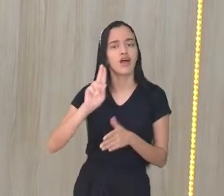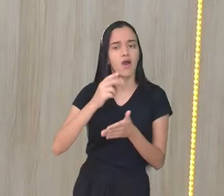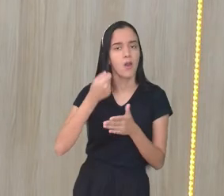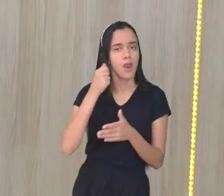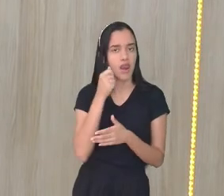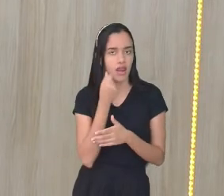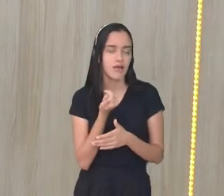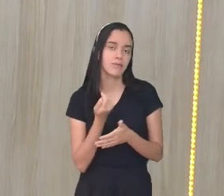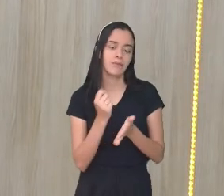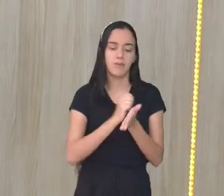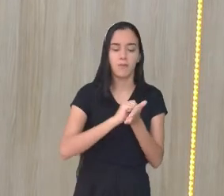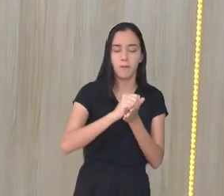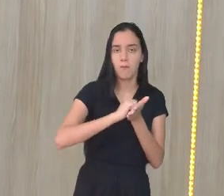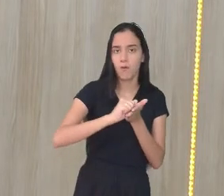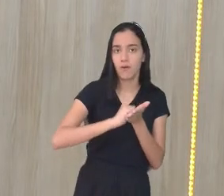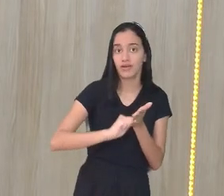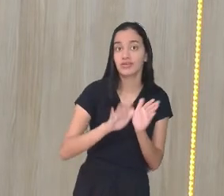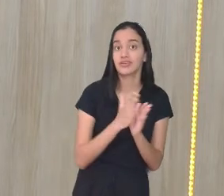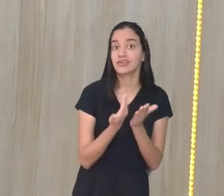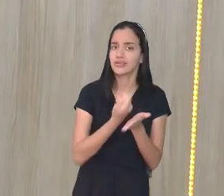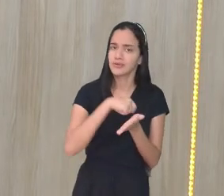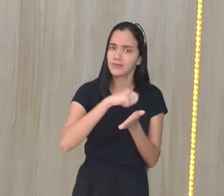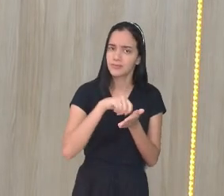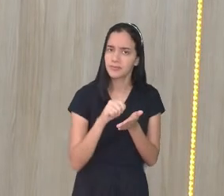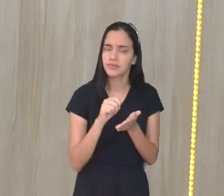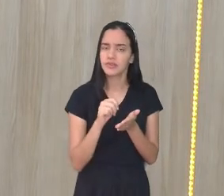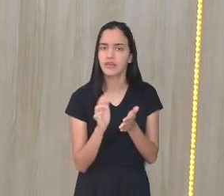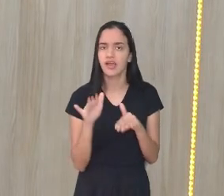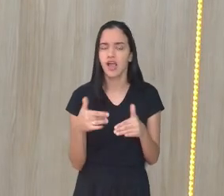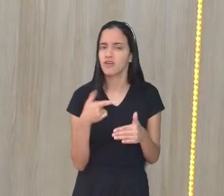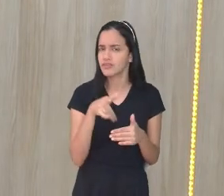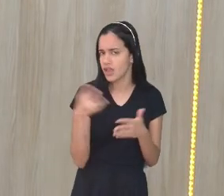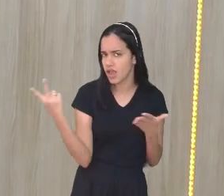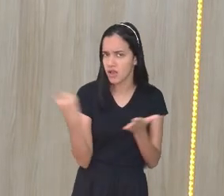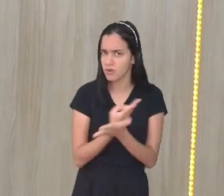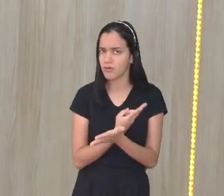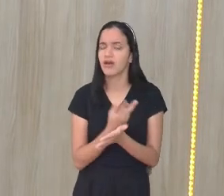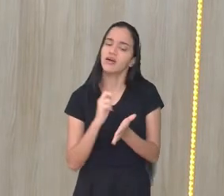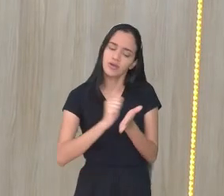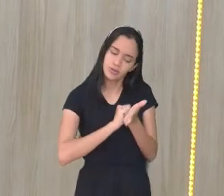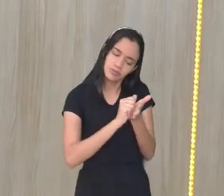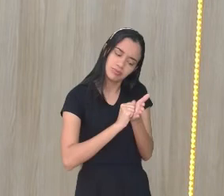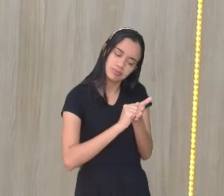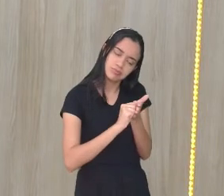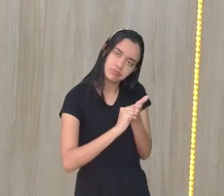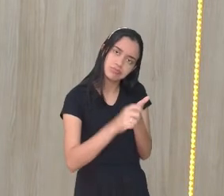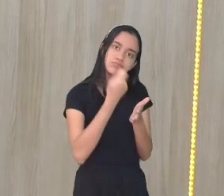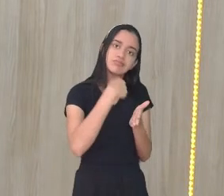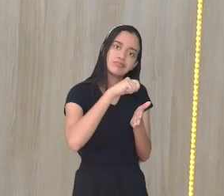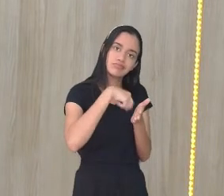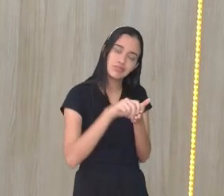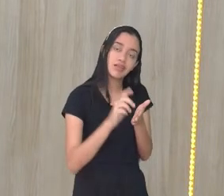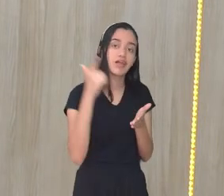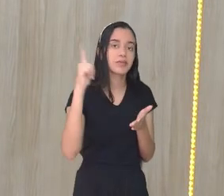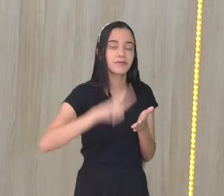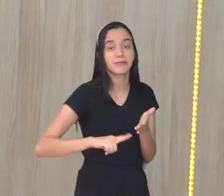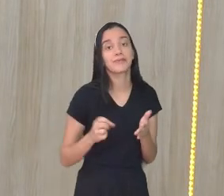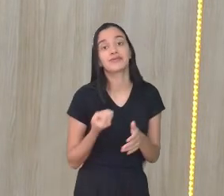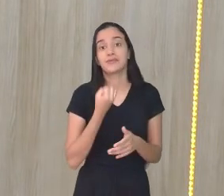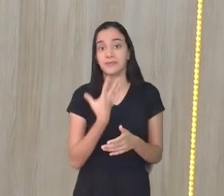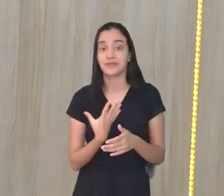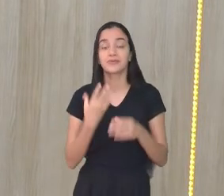borracha e o seu caderno. Se você escreveu errado, fez algo de errado, apaga e refaz novamente, tá bom?